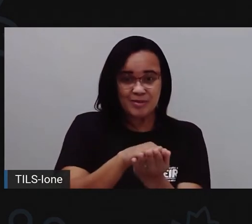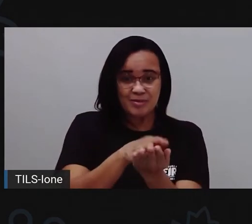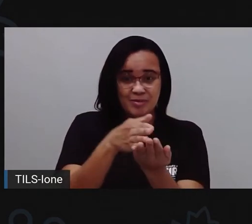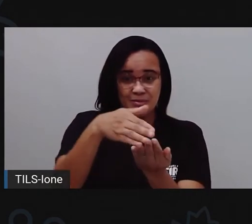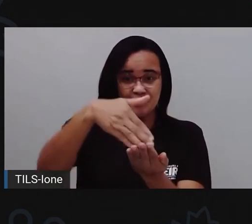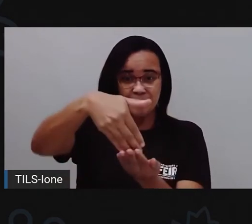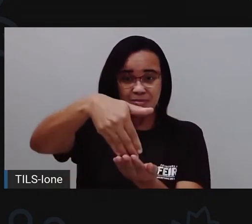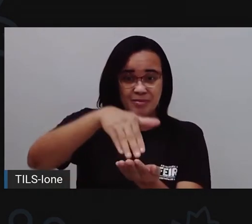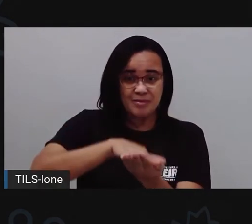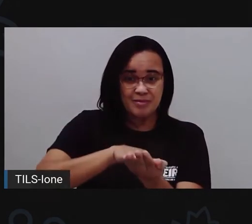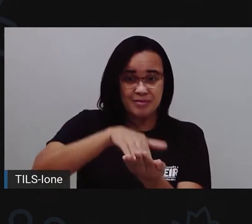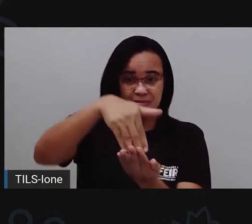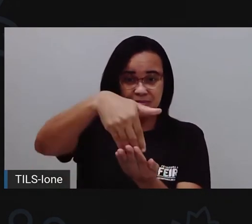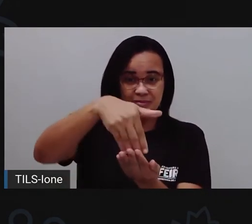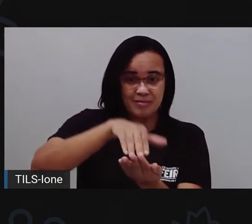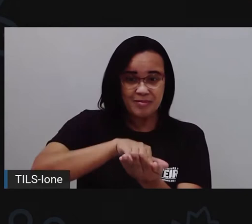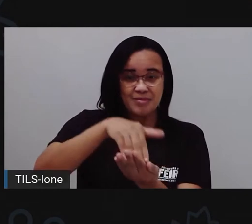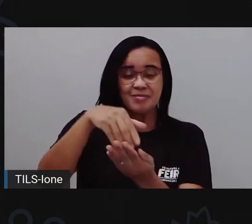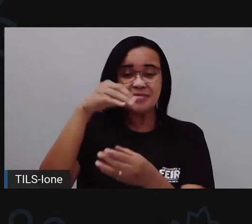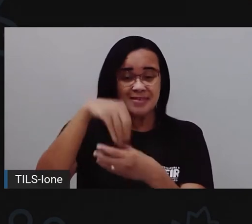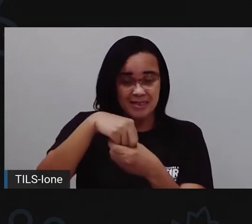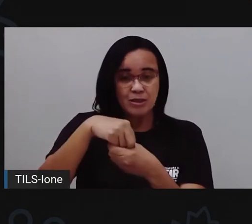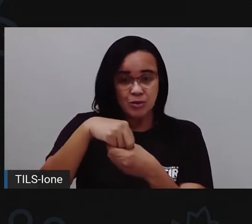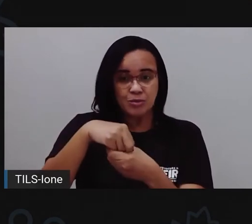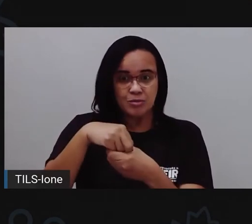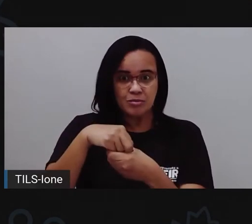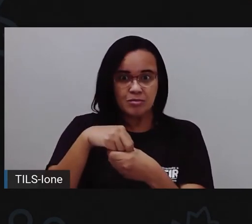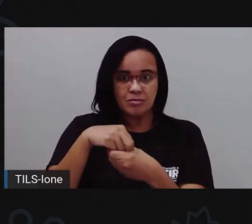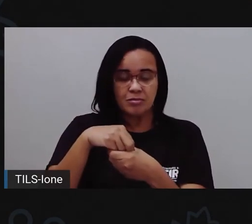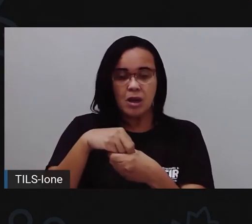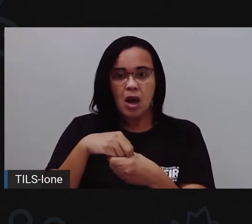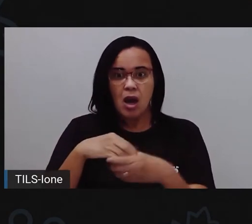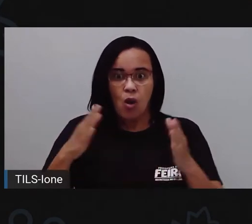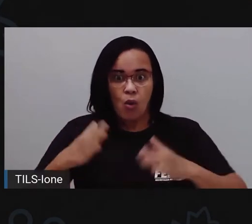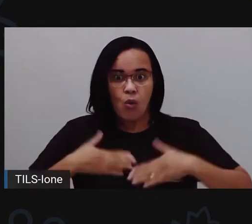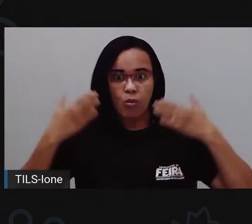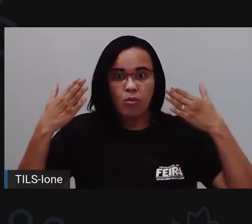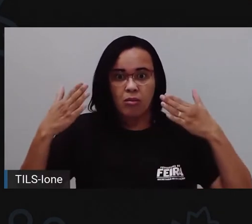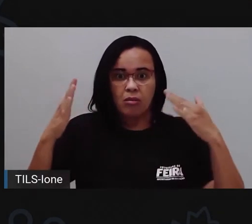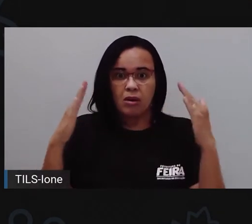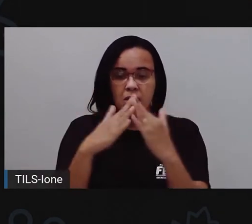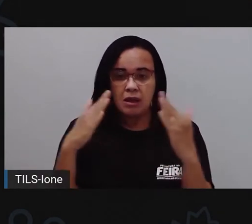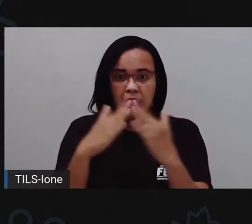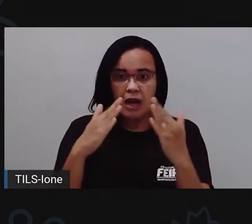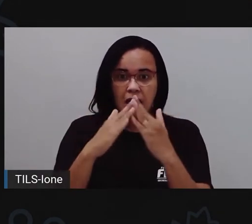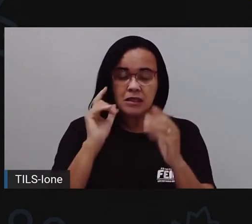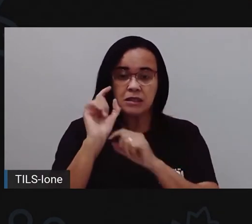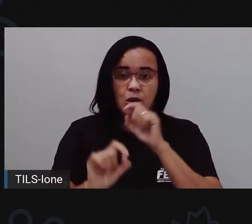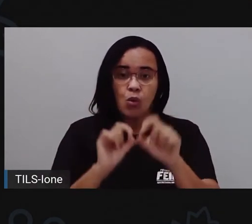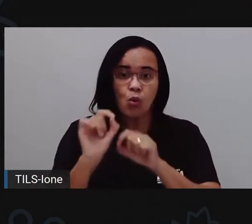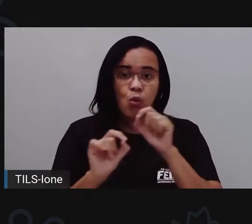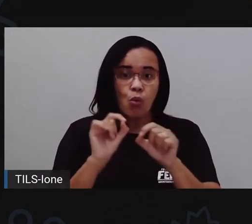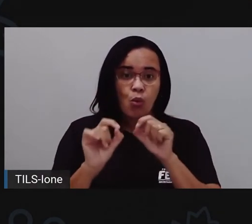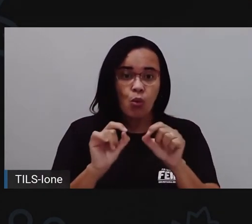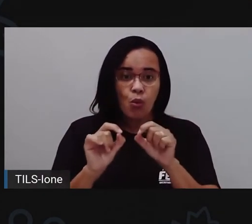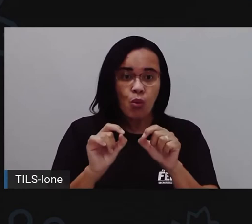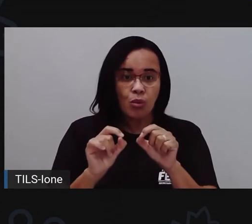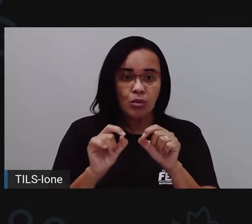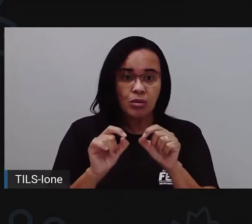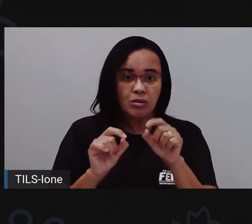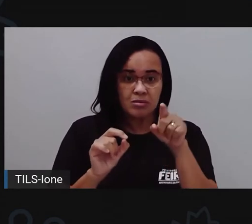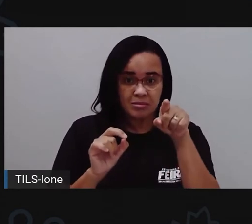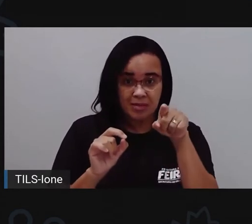lambreta, ostra. E a casa surpresa. Quem lembra qual é a casa surpresa, ó?